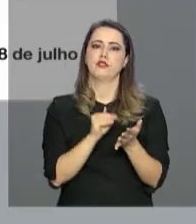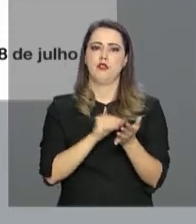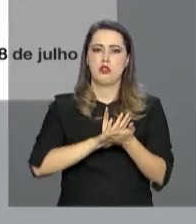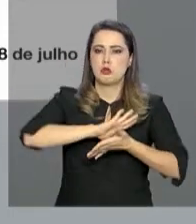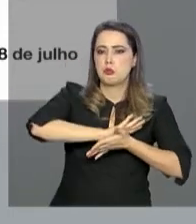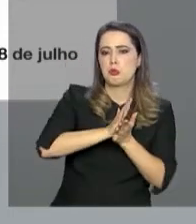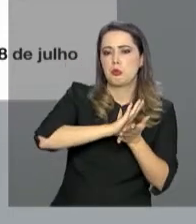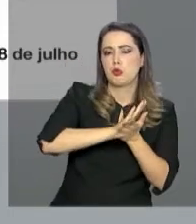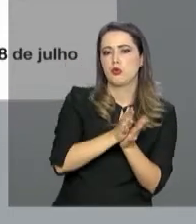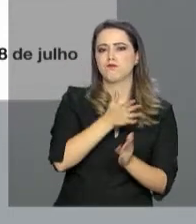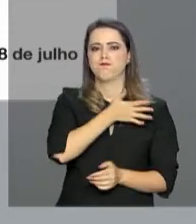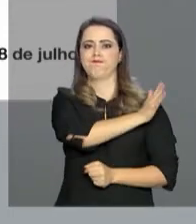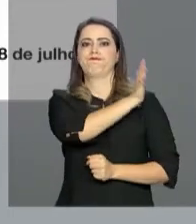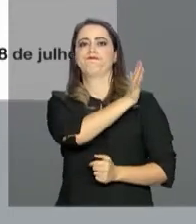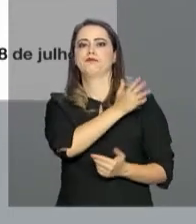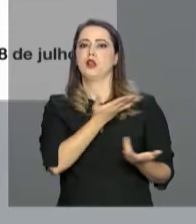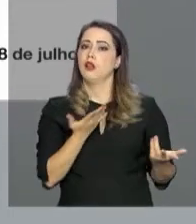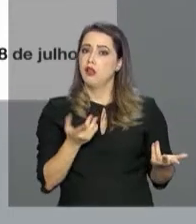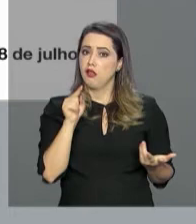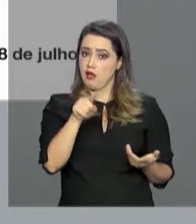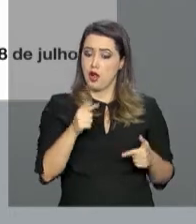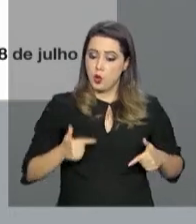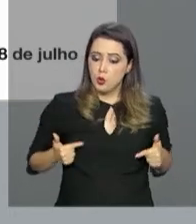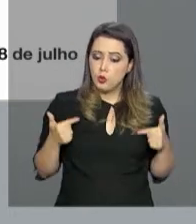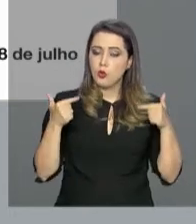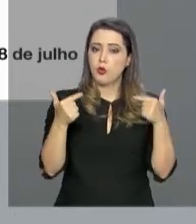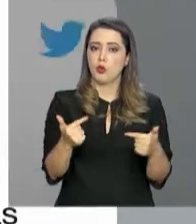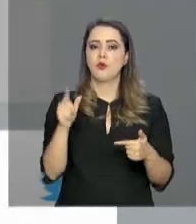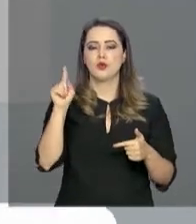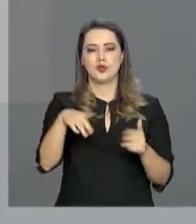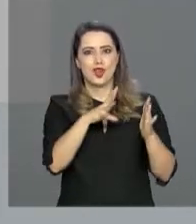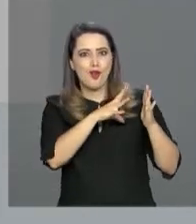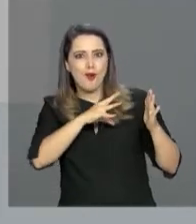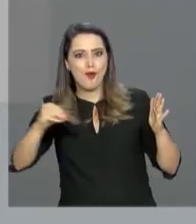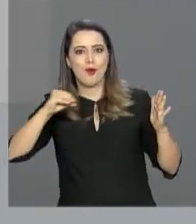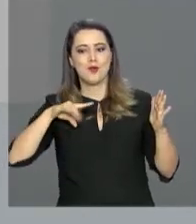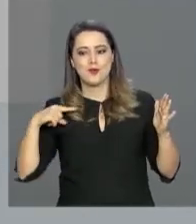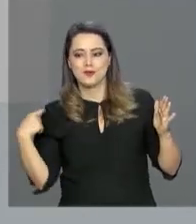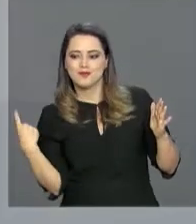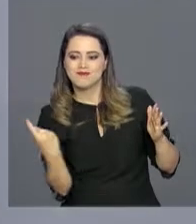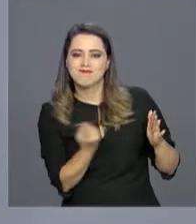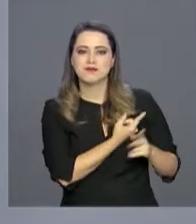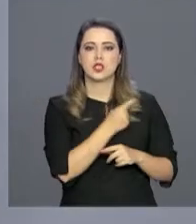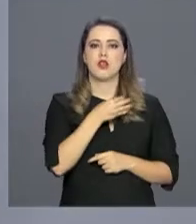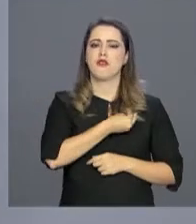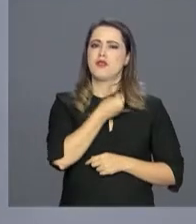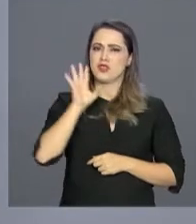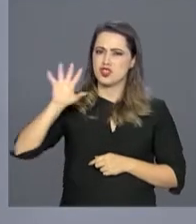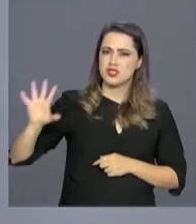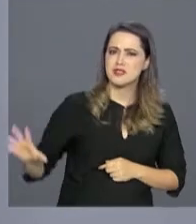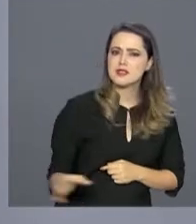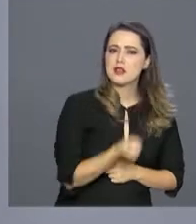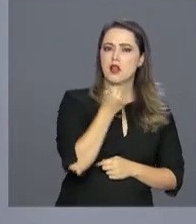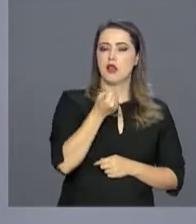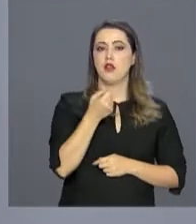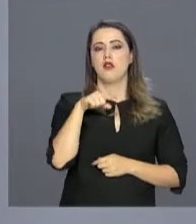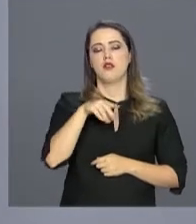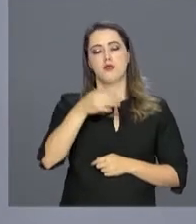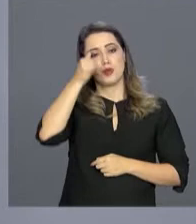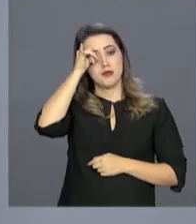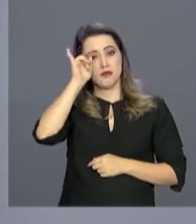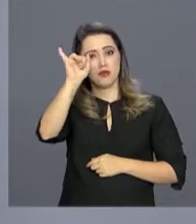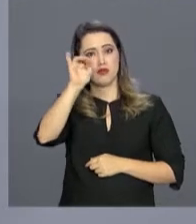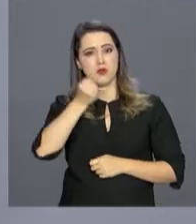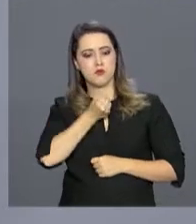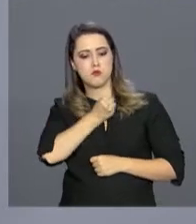opressão. Michel Temer disse ainda que a luta de Mandela é inspiração a todos e muitas vidas foram salvas pela renúncia ao ódio.